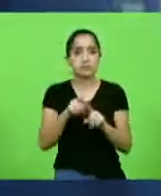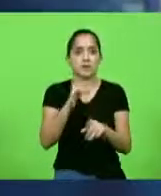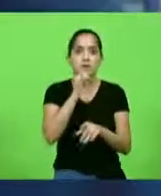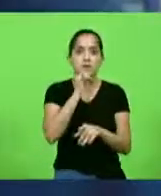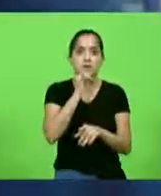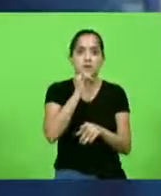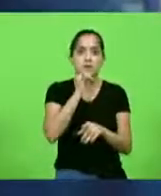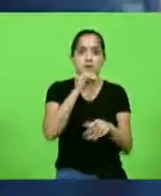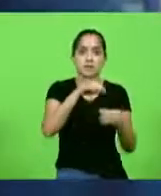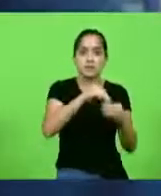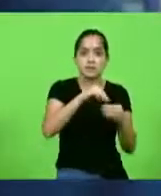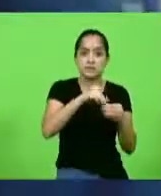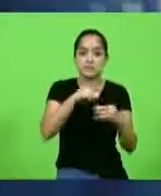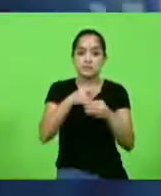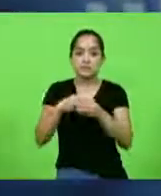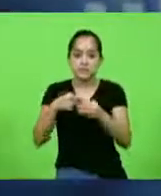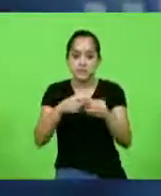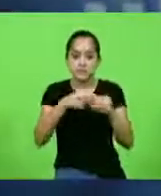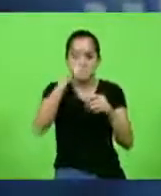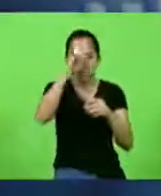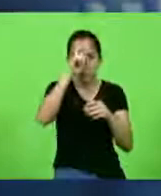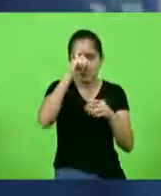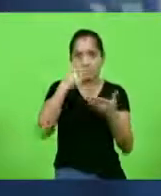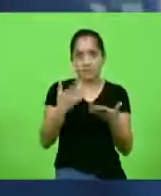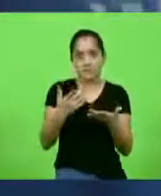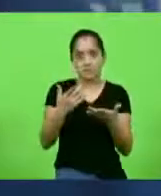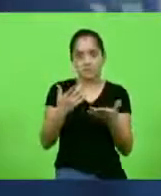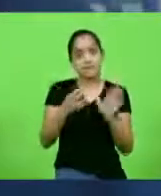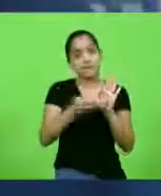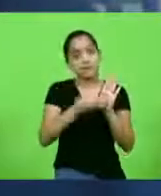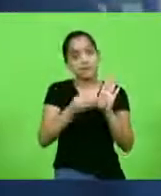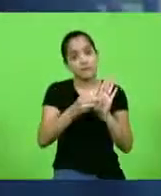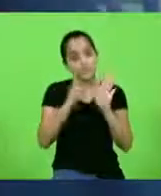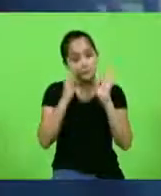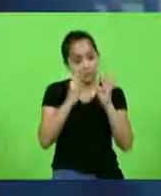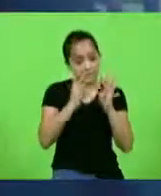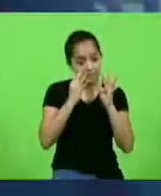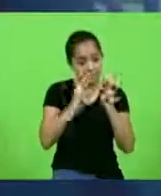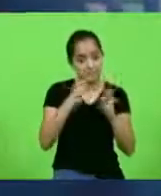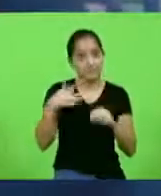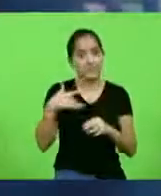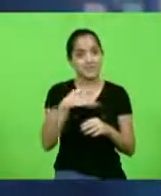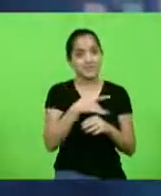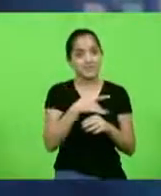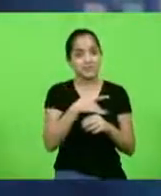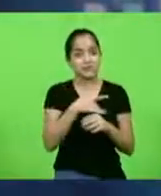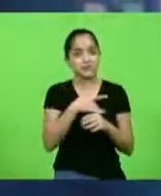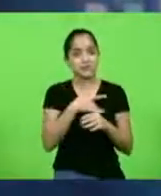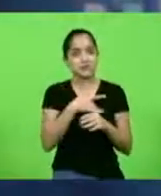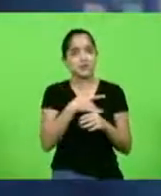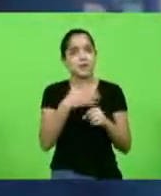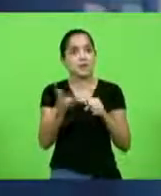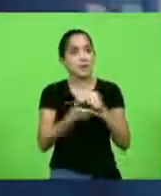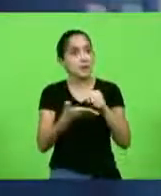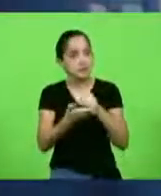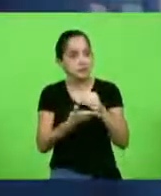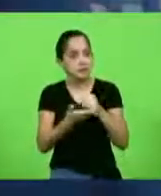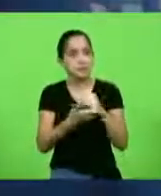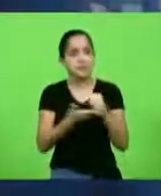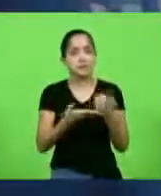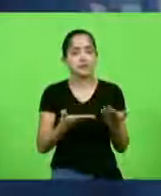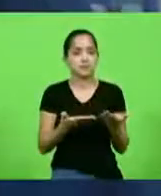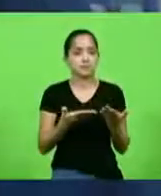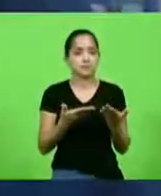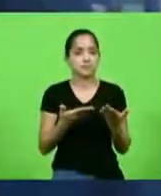estados e municípios consideram hospital, certo? enquanto isso falta atenção na saúde primária, certo? Não é só construir hospital, a saúde